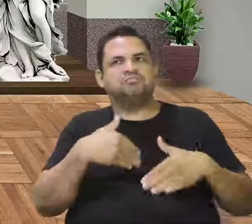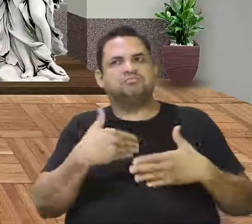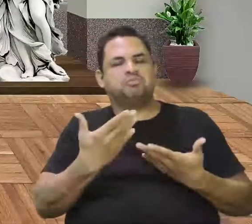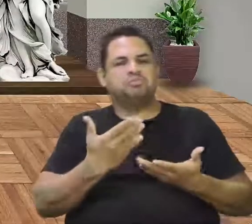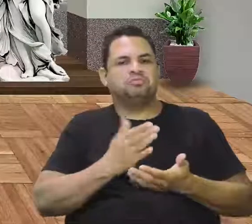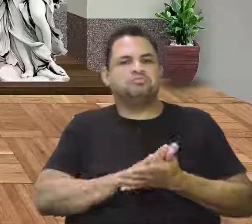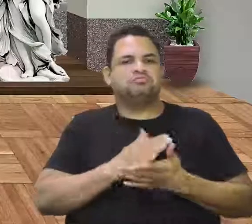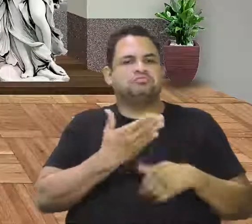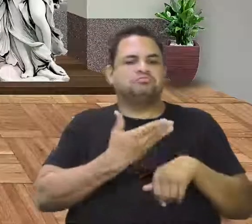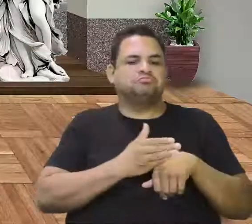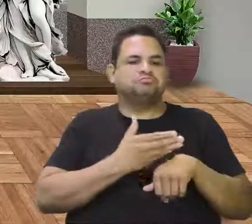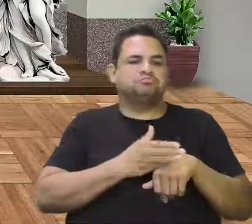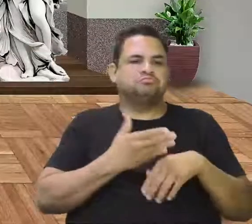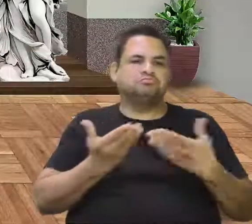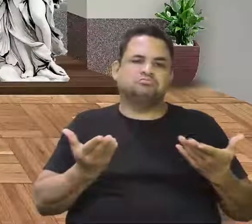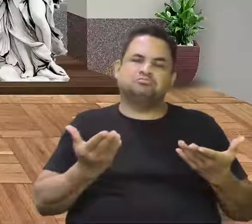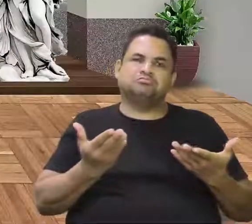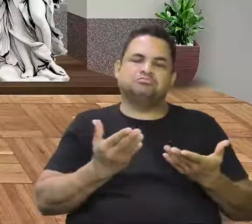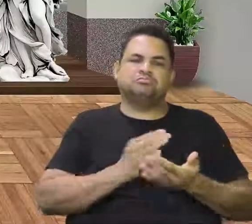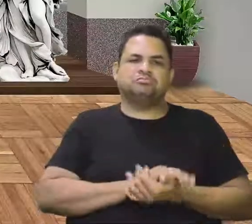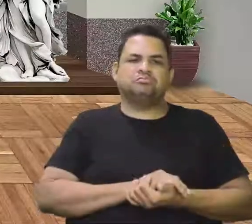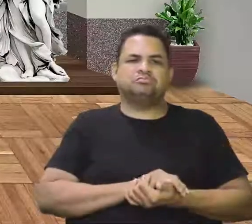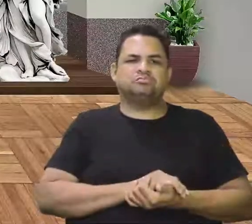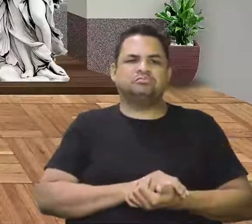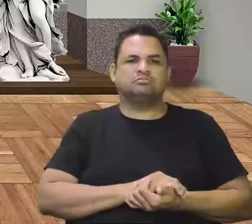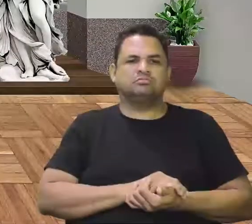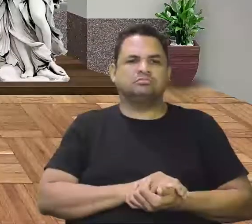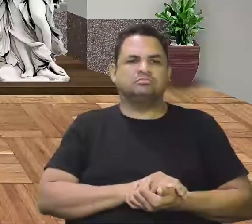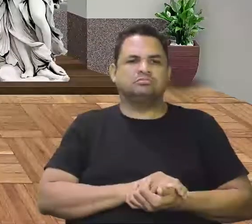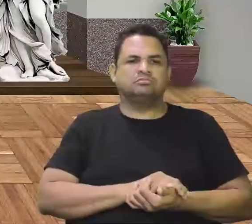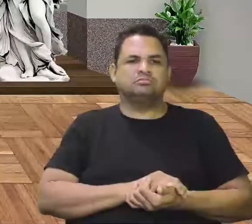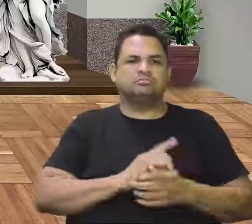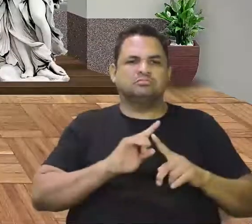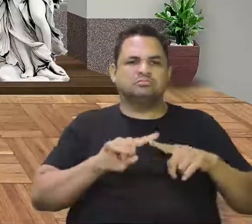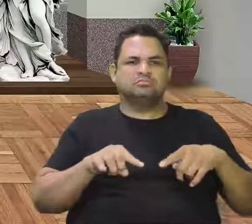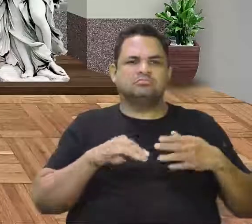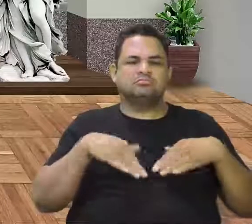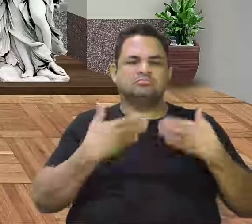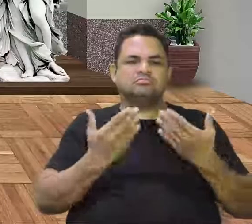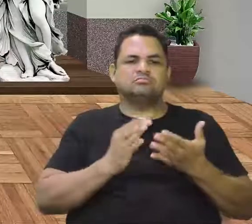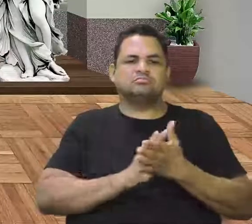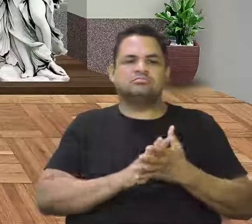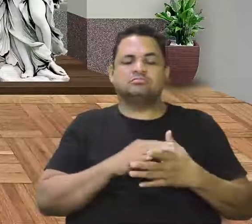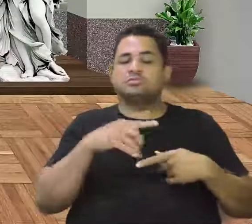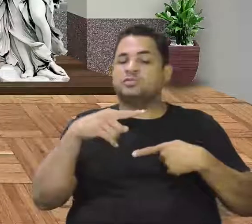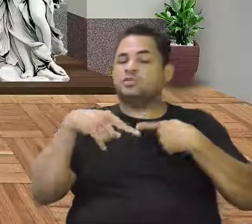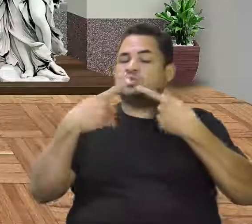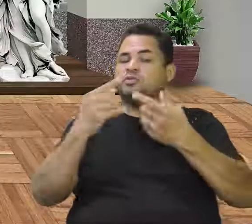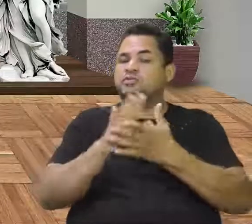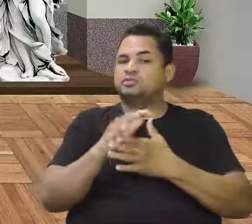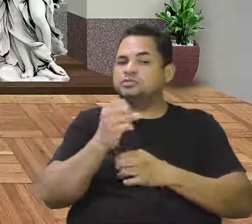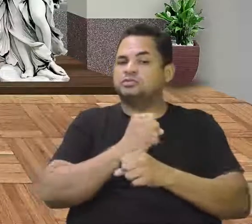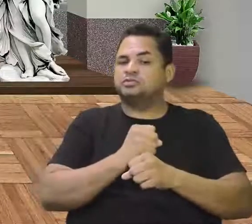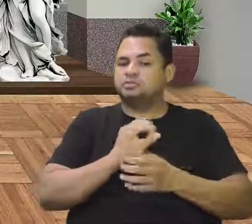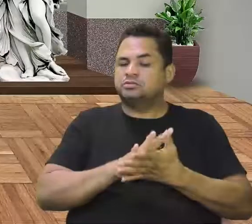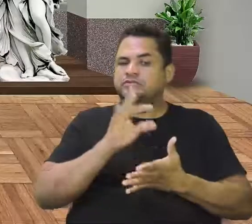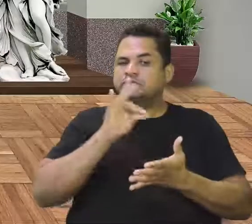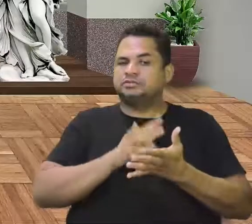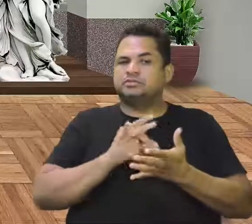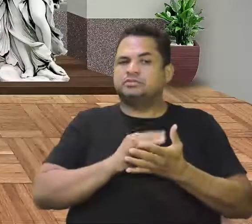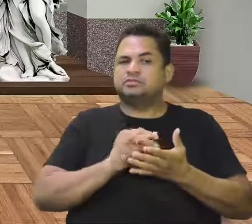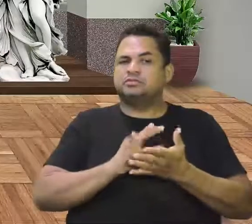eu aconselho vocês fazerem como teste. Mas, quando chegar o ano que vem que vocês fizeram do Vera, vocês estarão